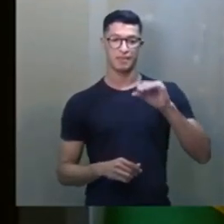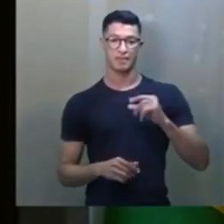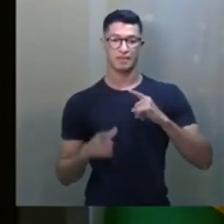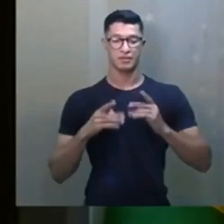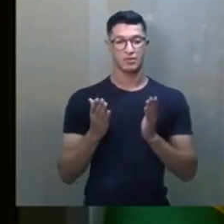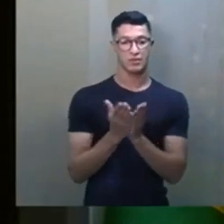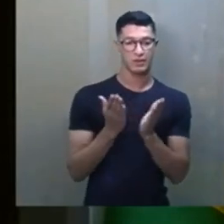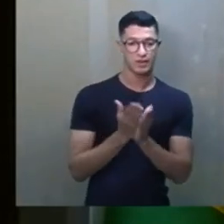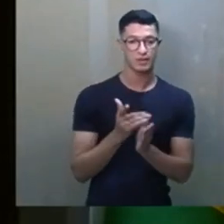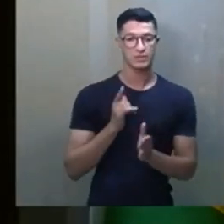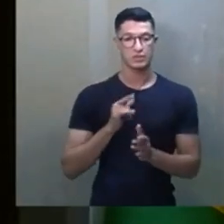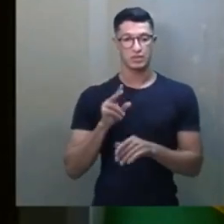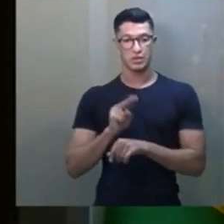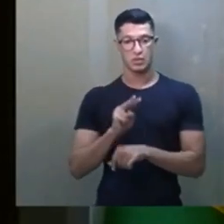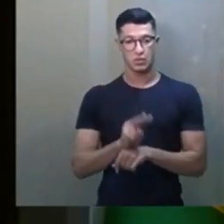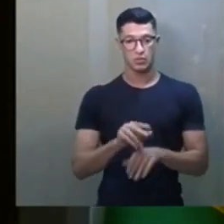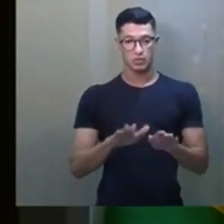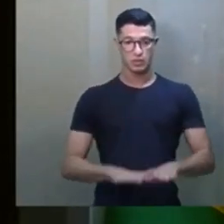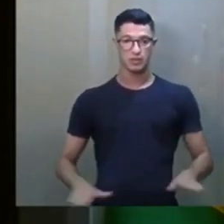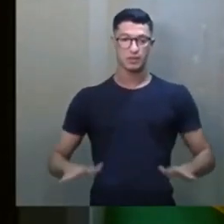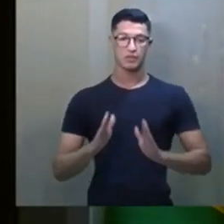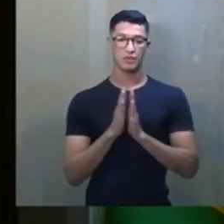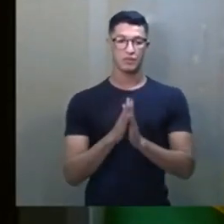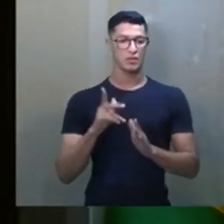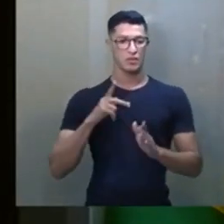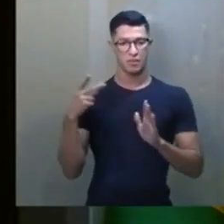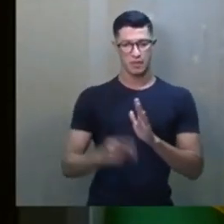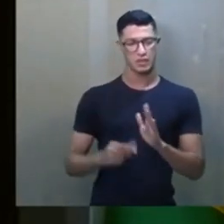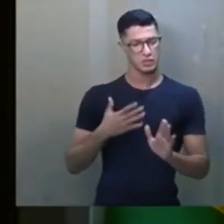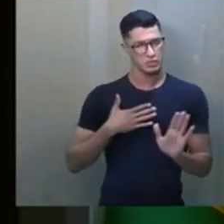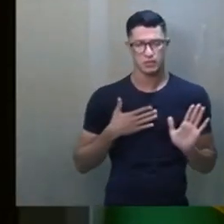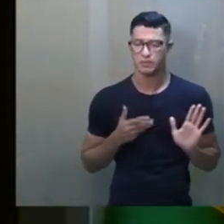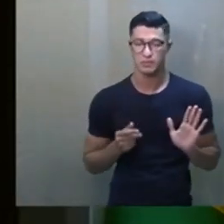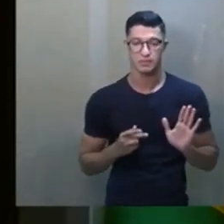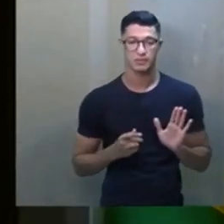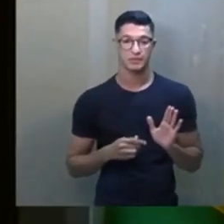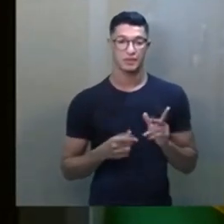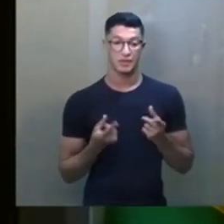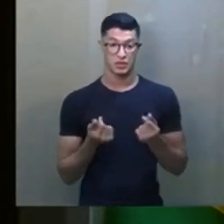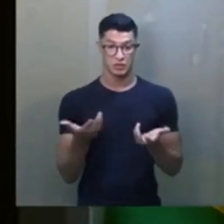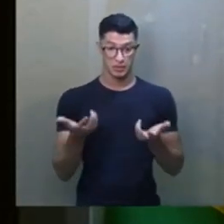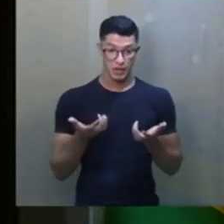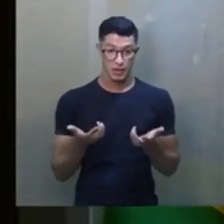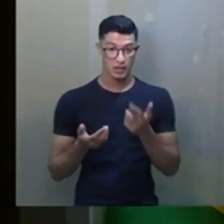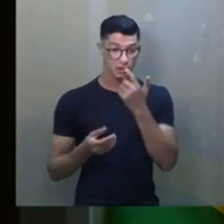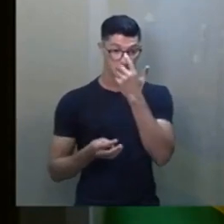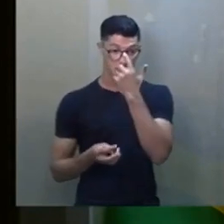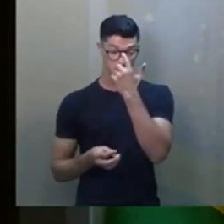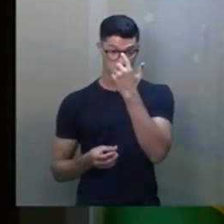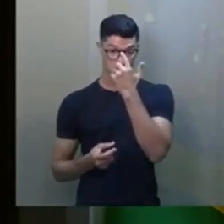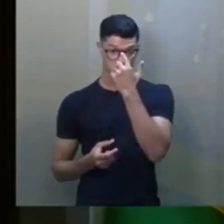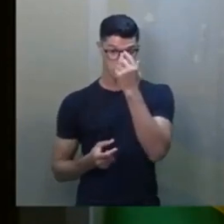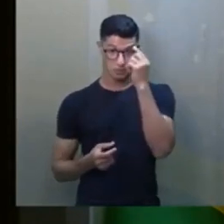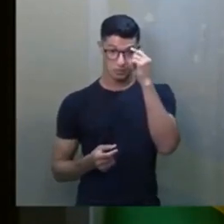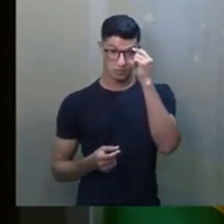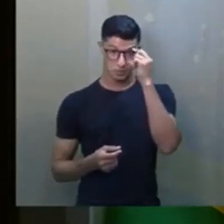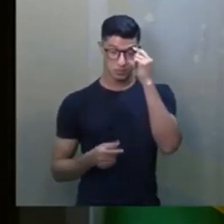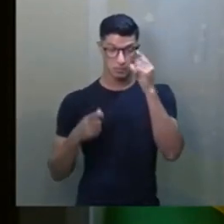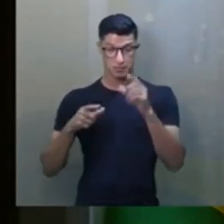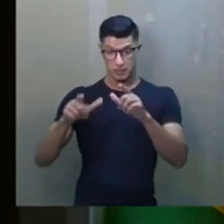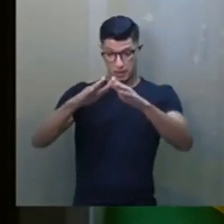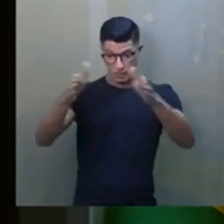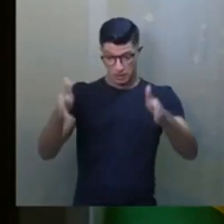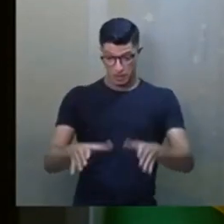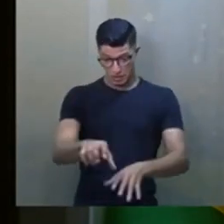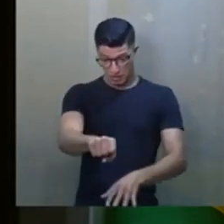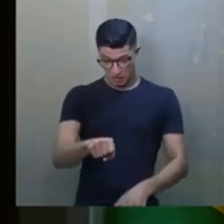sou cristão. Eu cuido de muitas crianças. Por favor, não me machuque. É dinheiro que o senhor quer? É. Olha, ali no meu criado mudo, tem